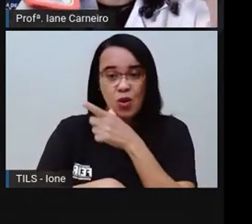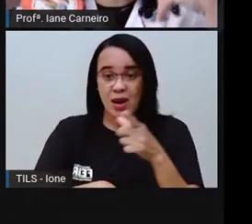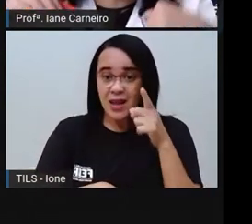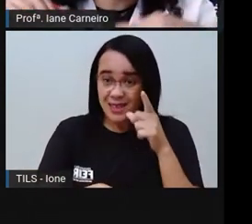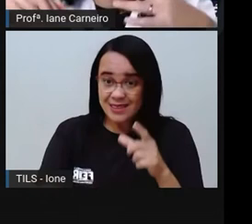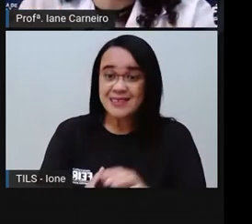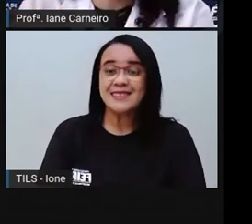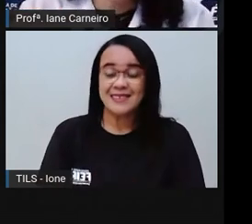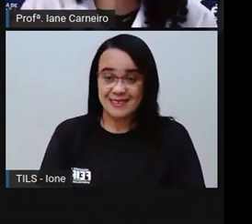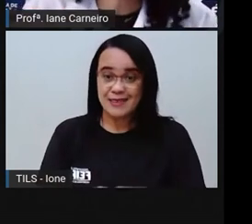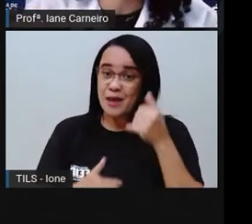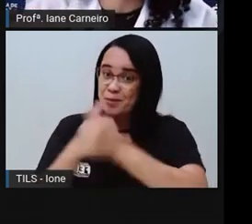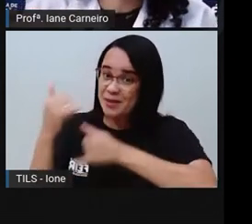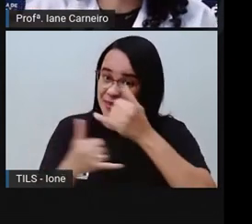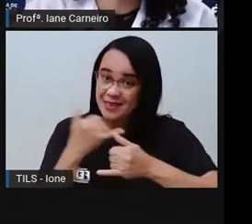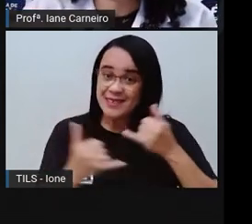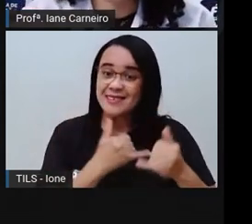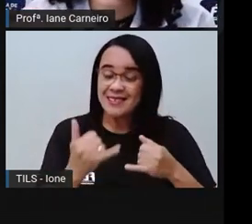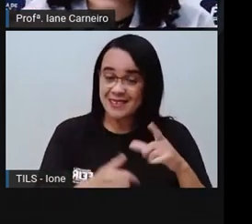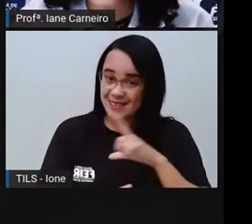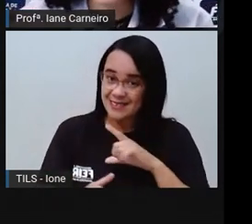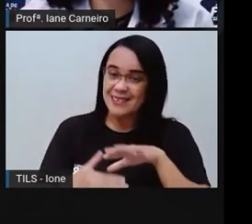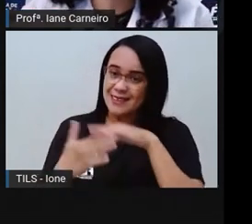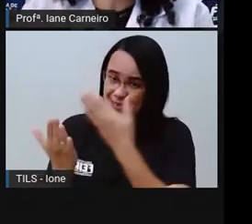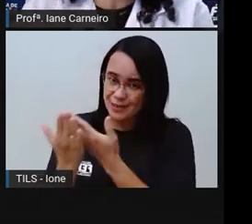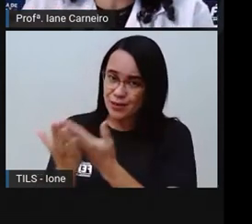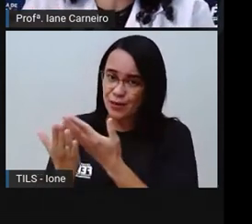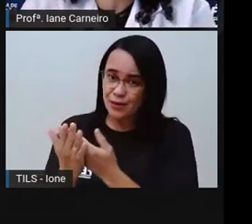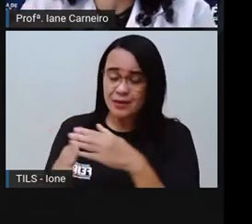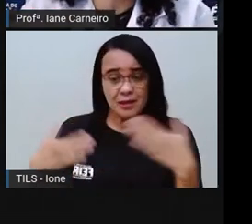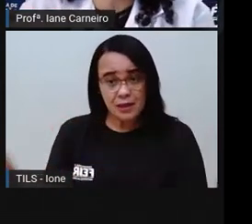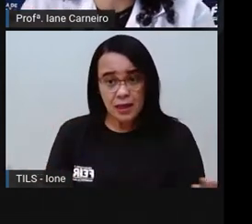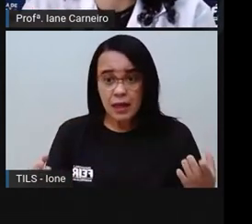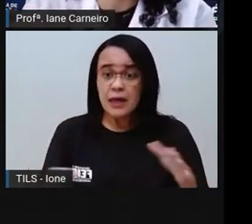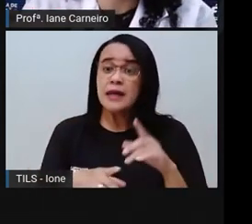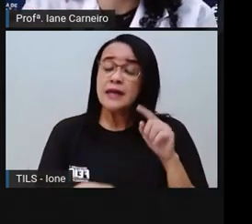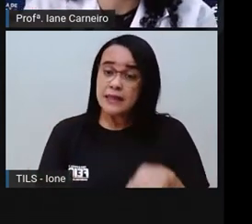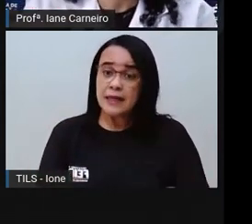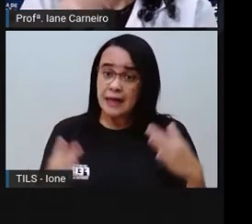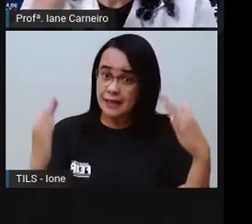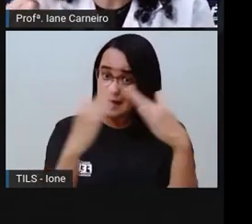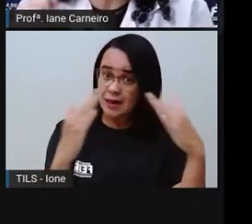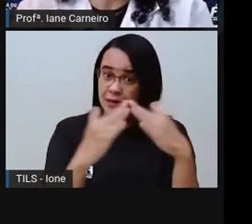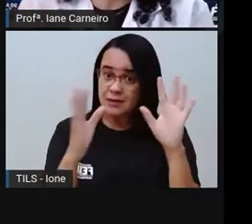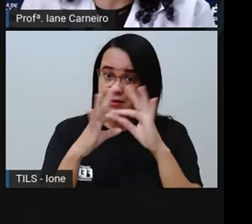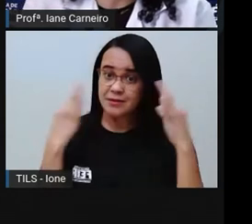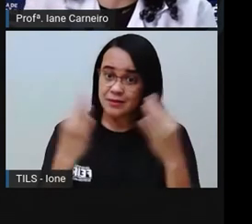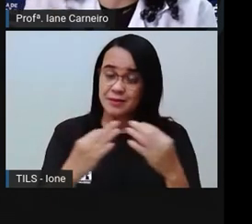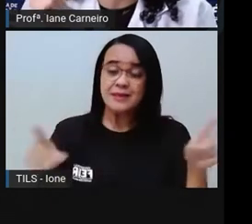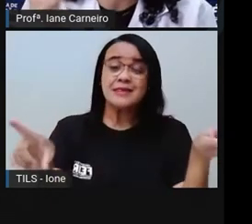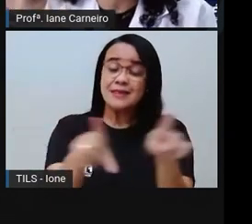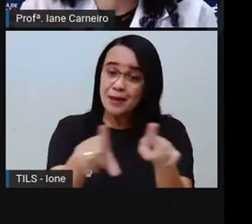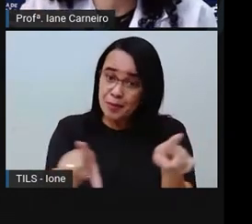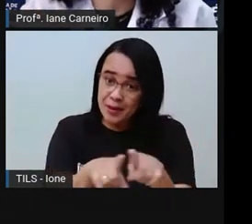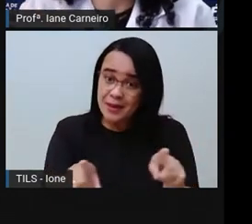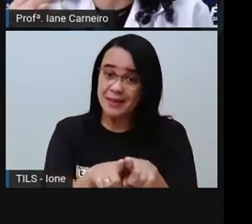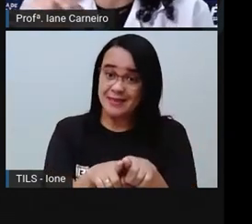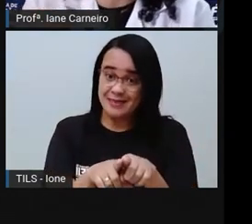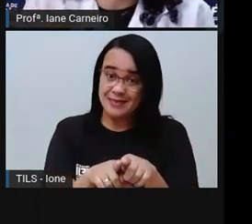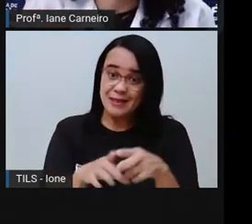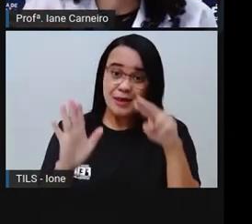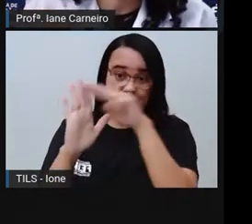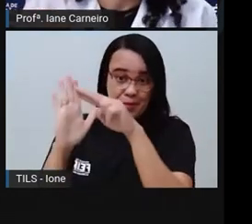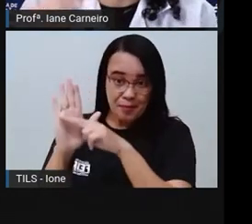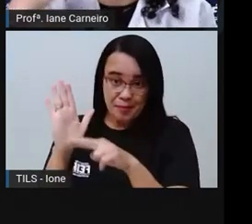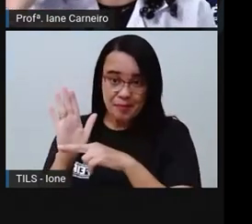Em nossa casa, a gente também tem uma rotina, né? E quando a gente organiza essa rotina, fica mais fácil da gente saber o que vai